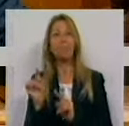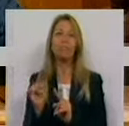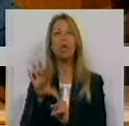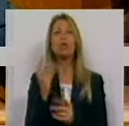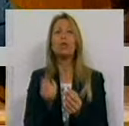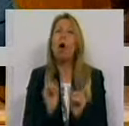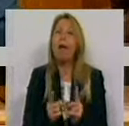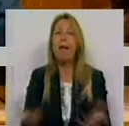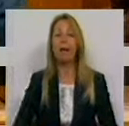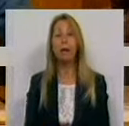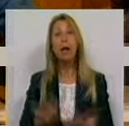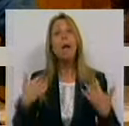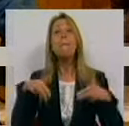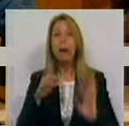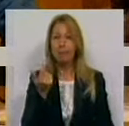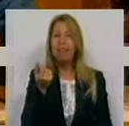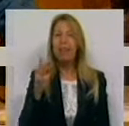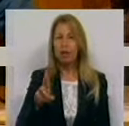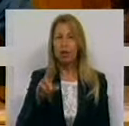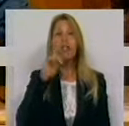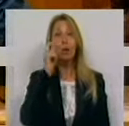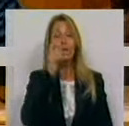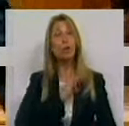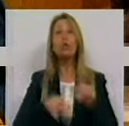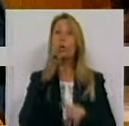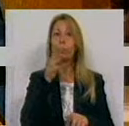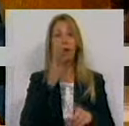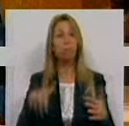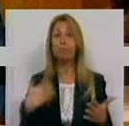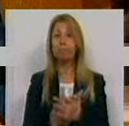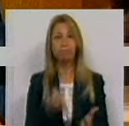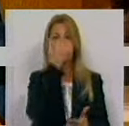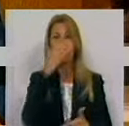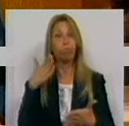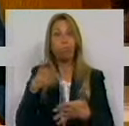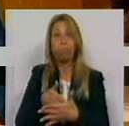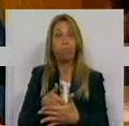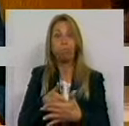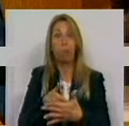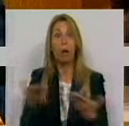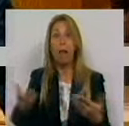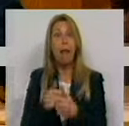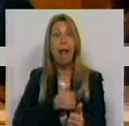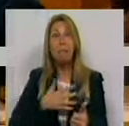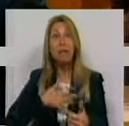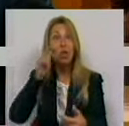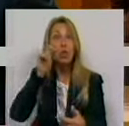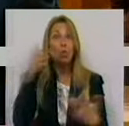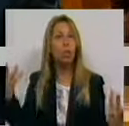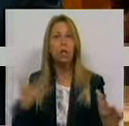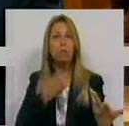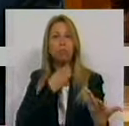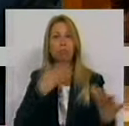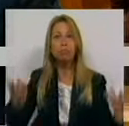taxas, senhores e senhores deputados, são verdadeiros empecilhos que agravam a vida dos operadores. Por isso, este governo